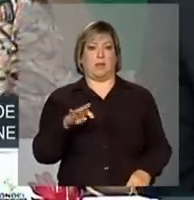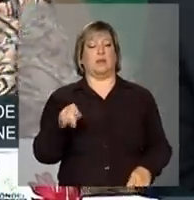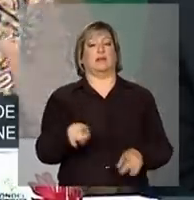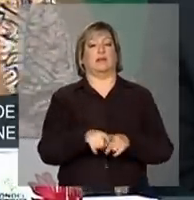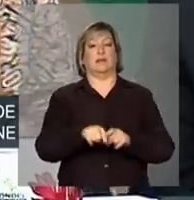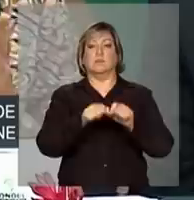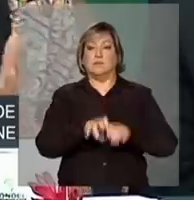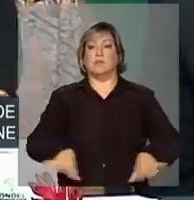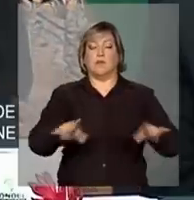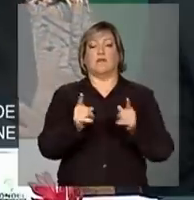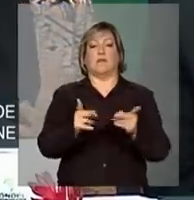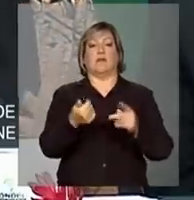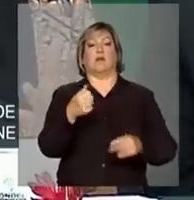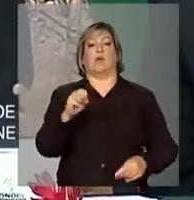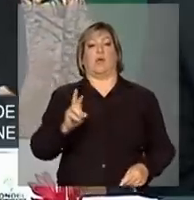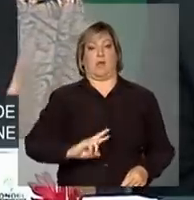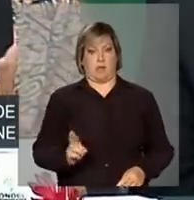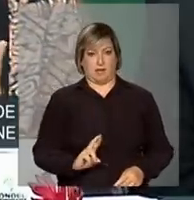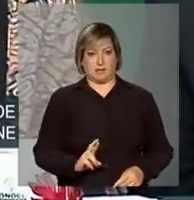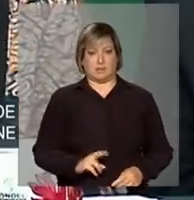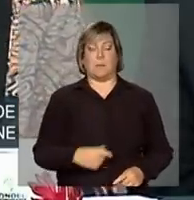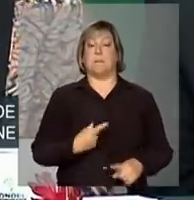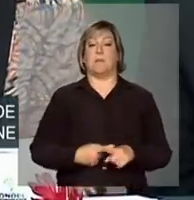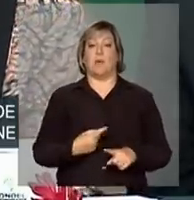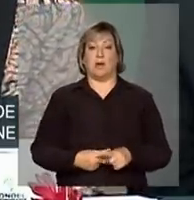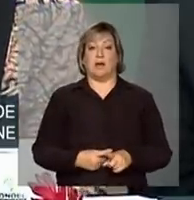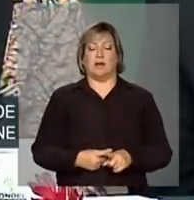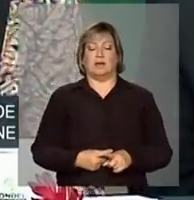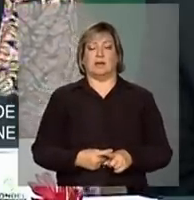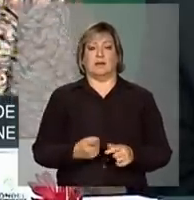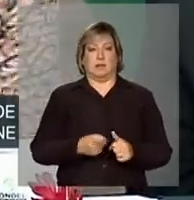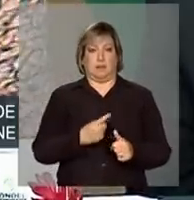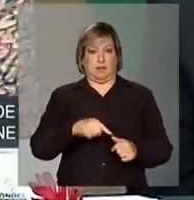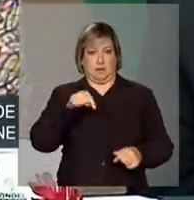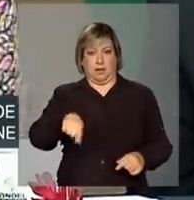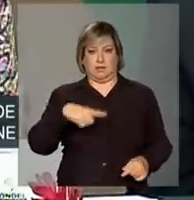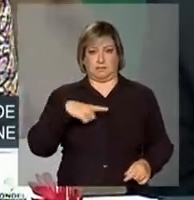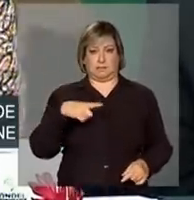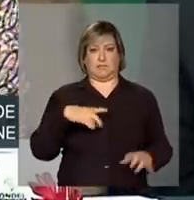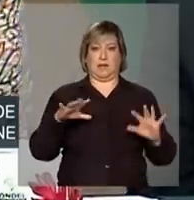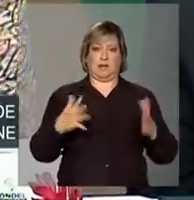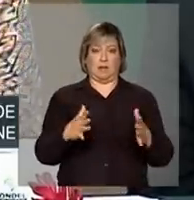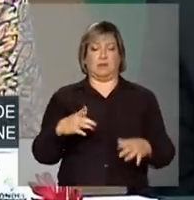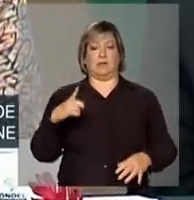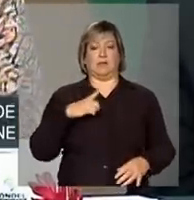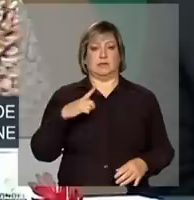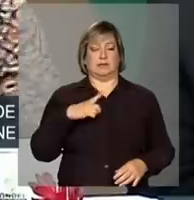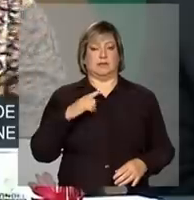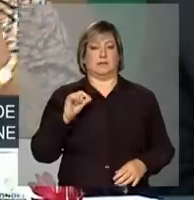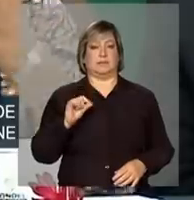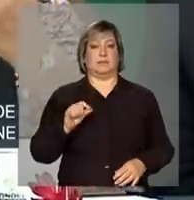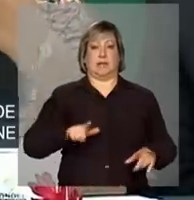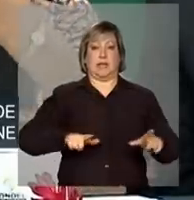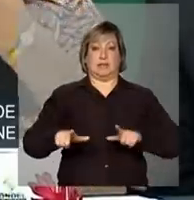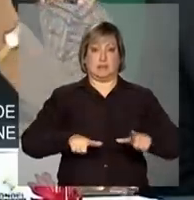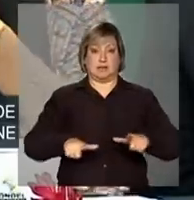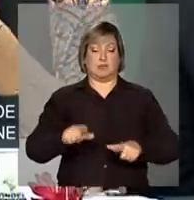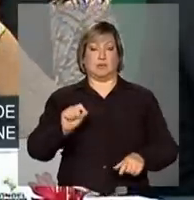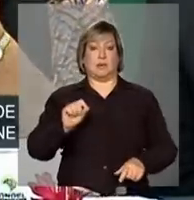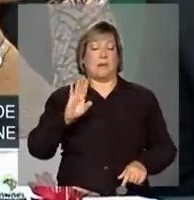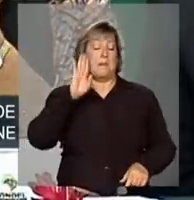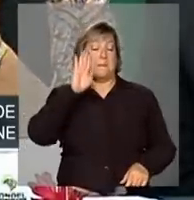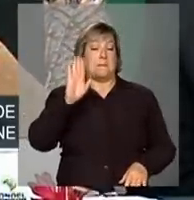Primeiro, porque essa talvez seja a ação mais